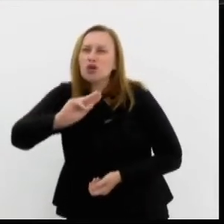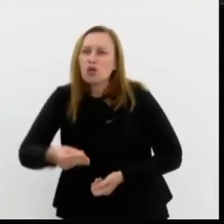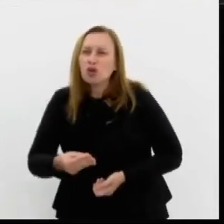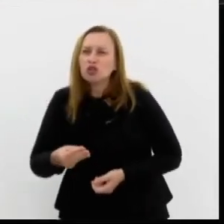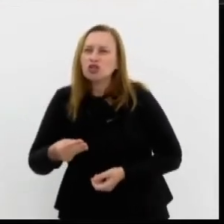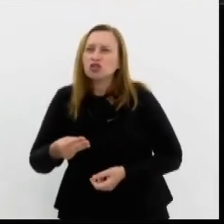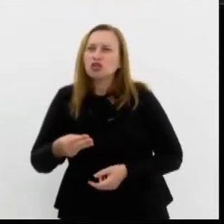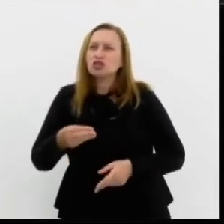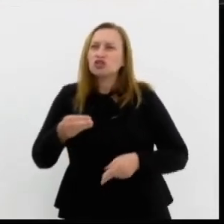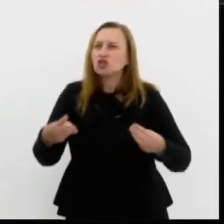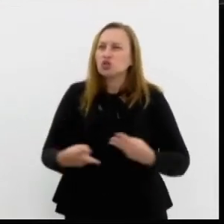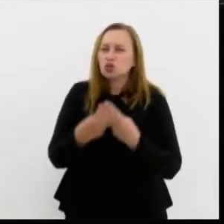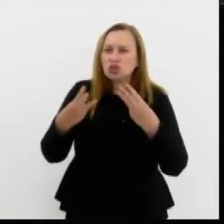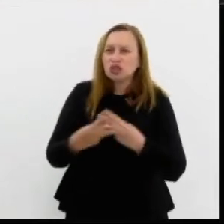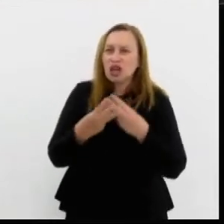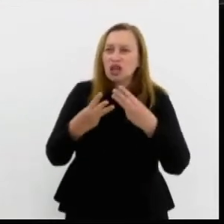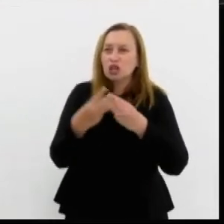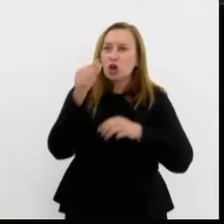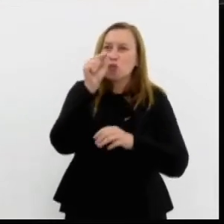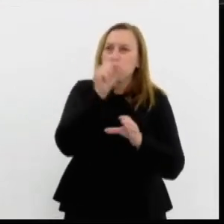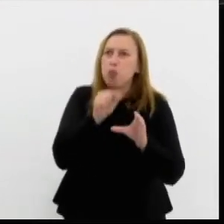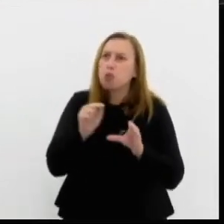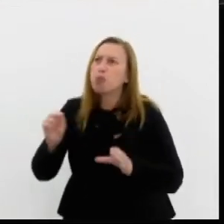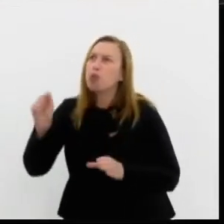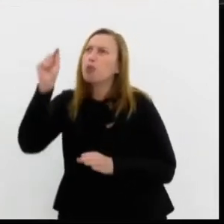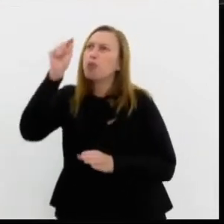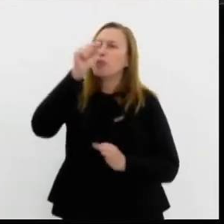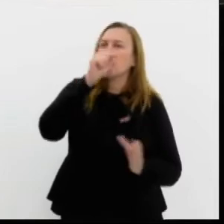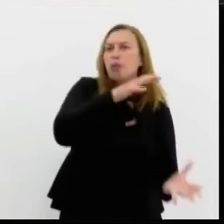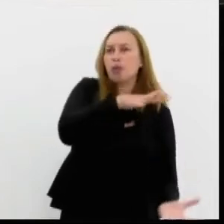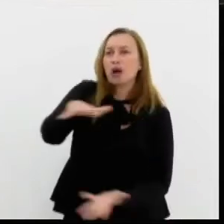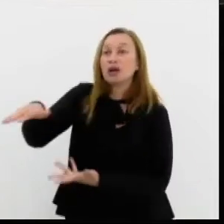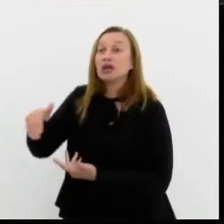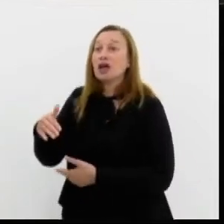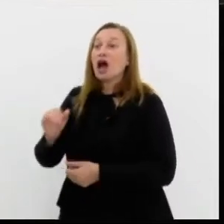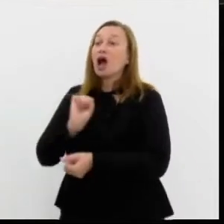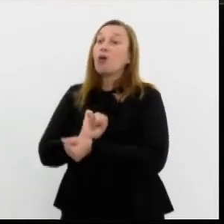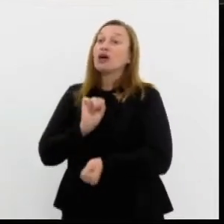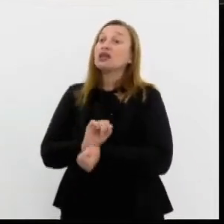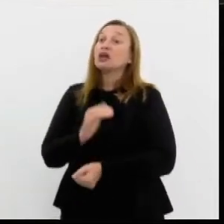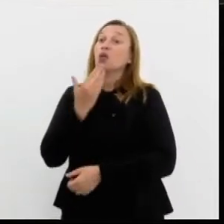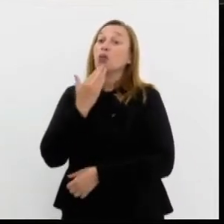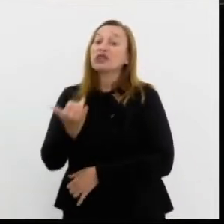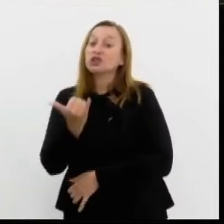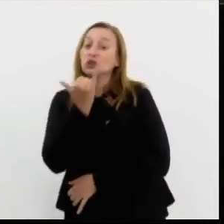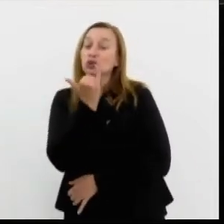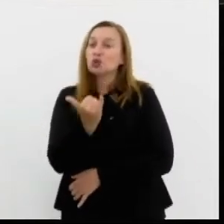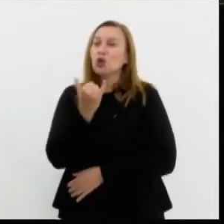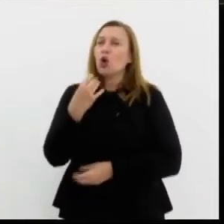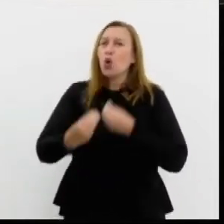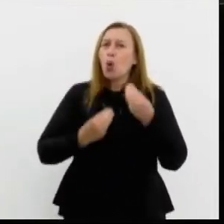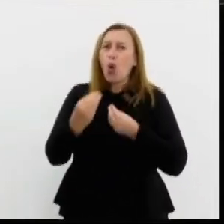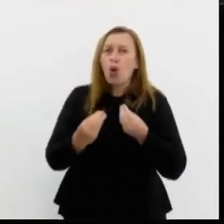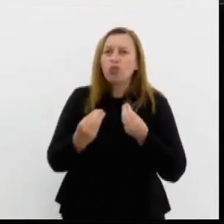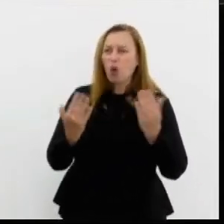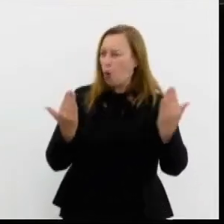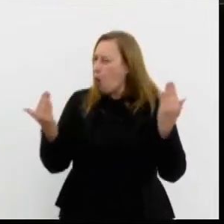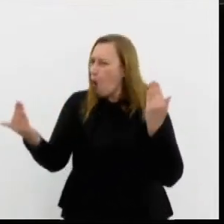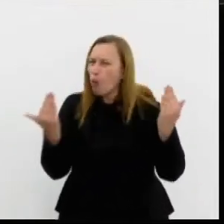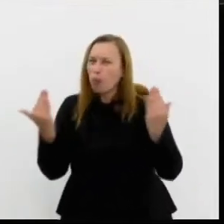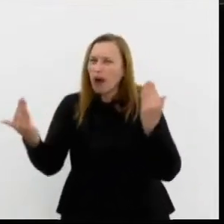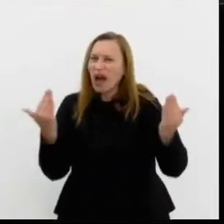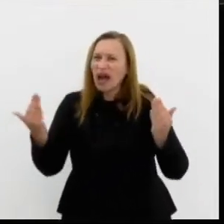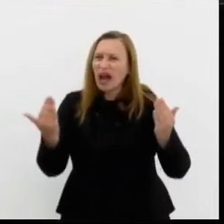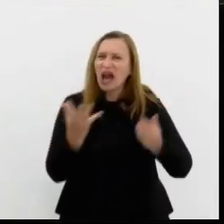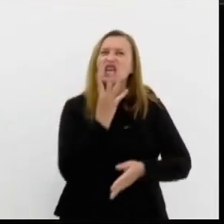todo o mundo estão à espera do seu pedido de desculpas. Como ousa comparar Israel